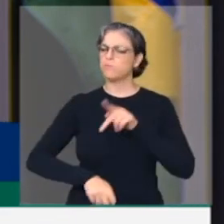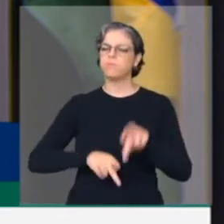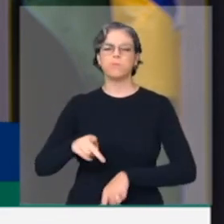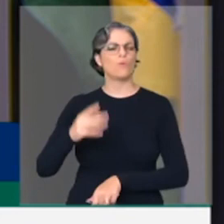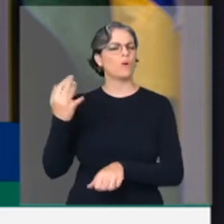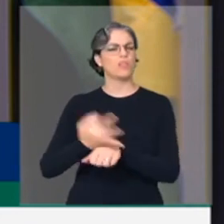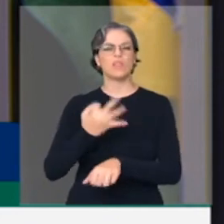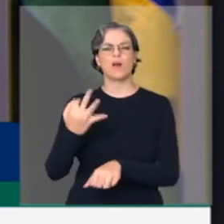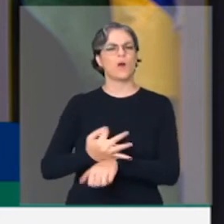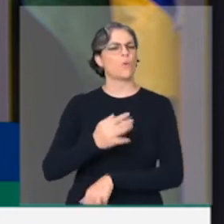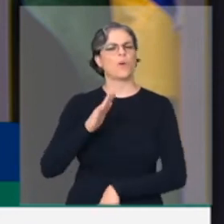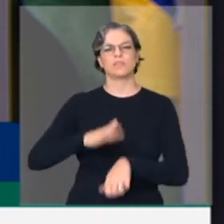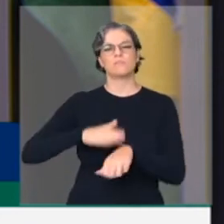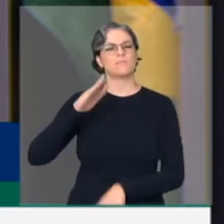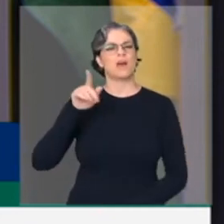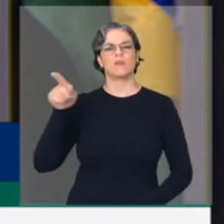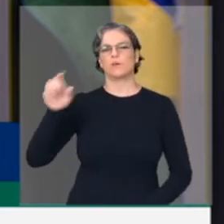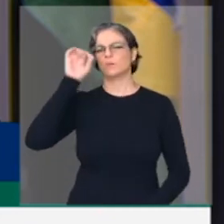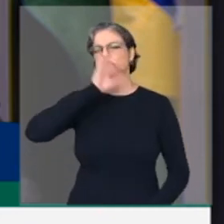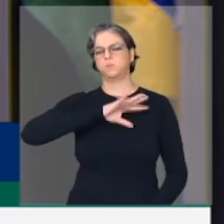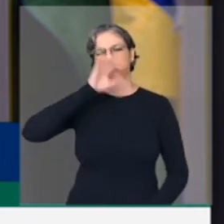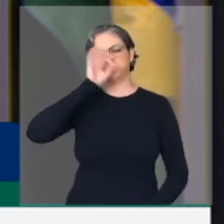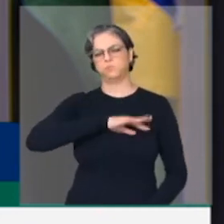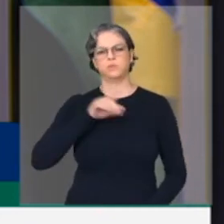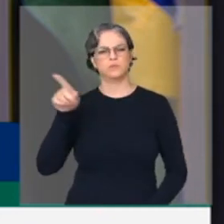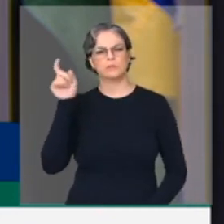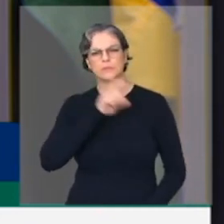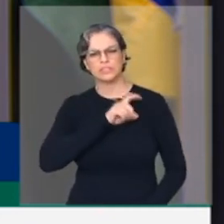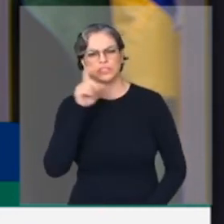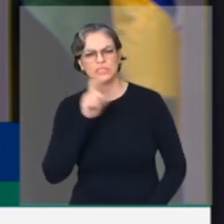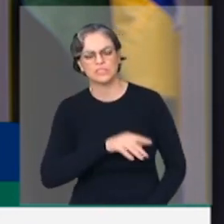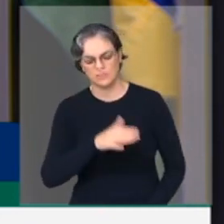mais o seu totalitarismo e as suas mentiras. Obrigado.